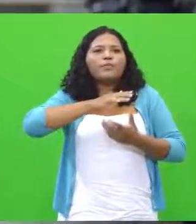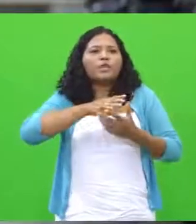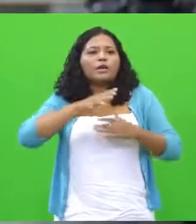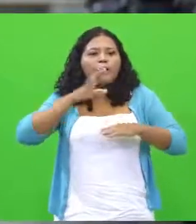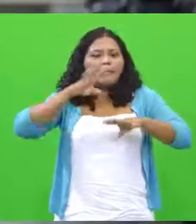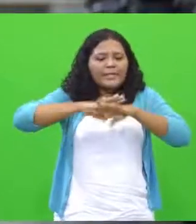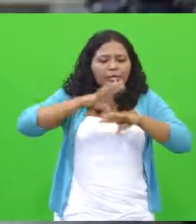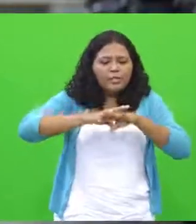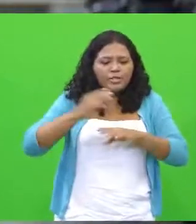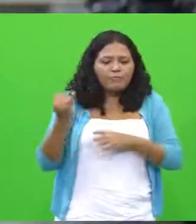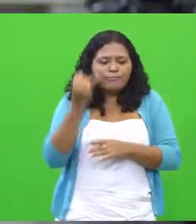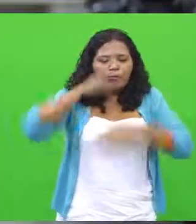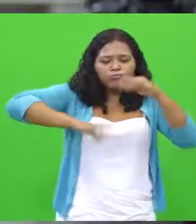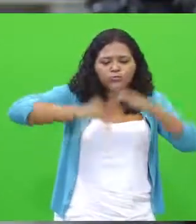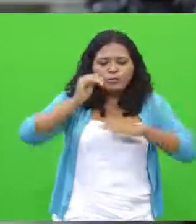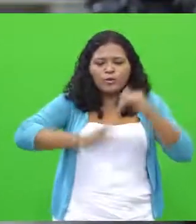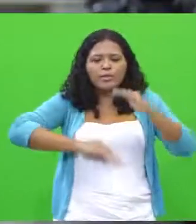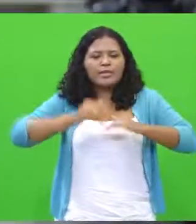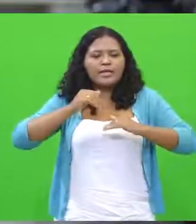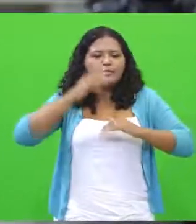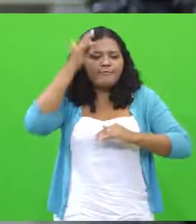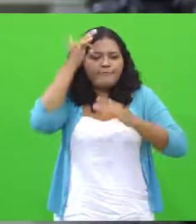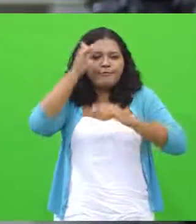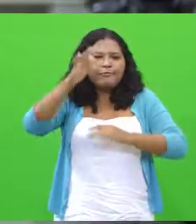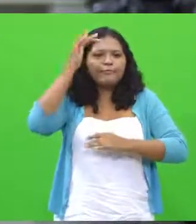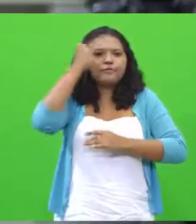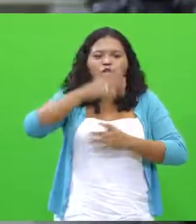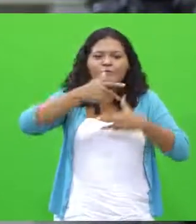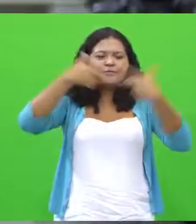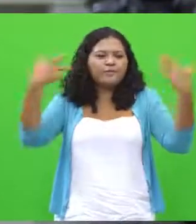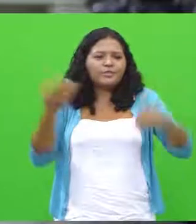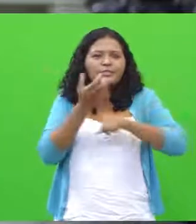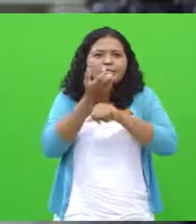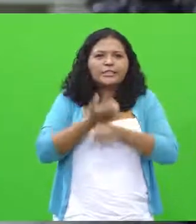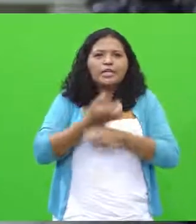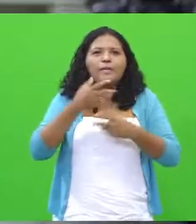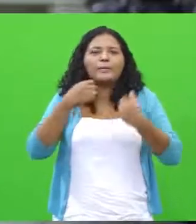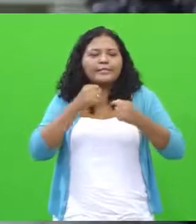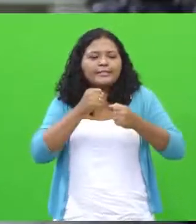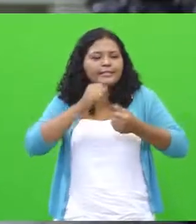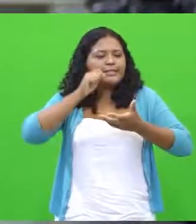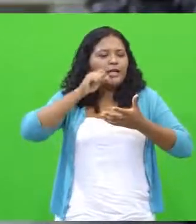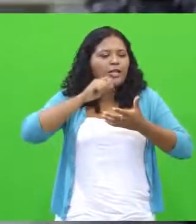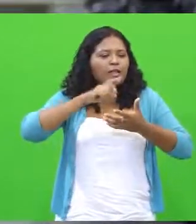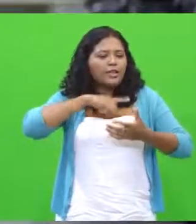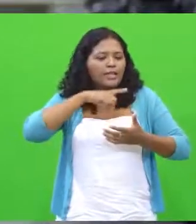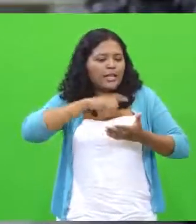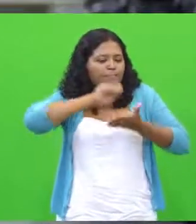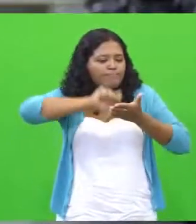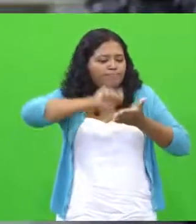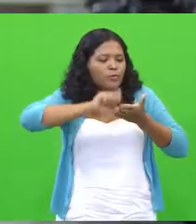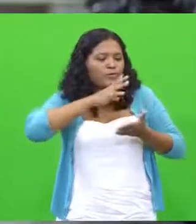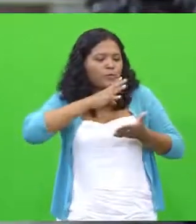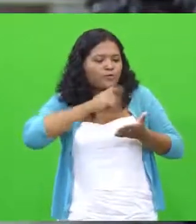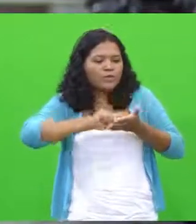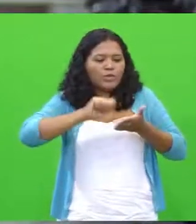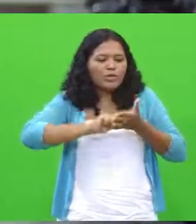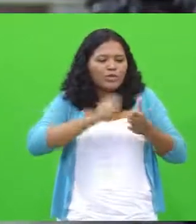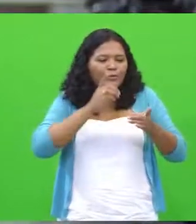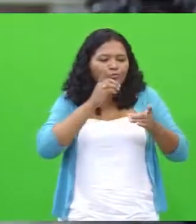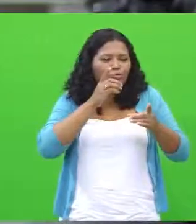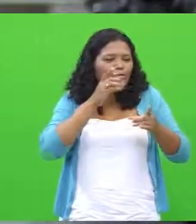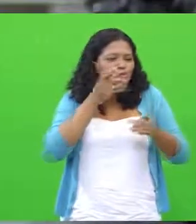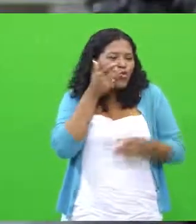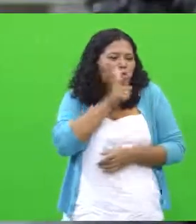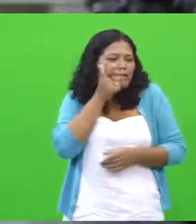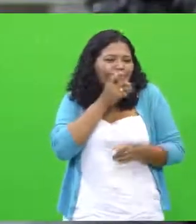inclusive na língua, um filólogo, mas se você não tiver talento para escrever, você vai pecar muito, você vai errar muito, vai esbarrar muito em dificuldade. Então, é uma coisa chamada